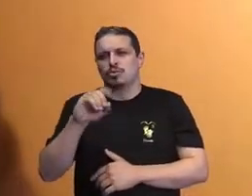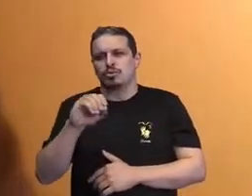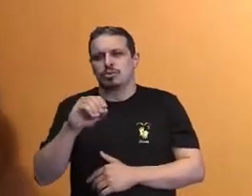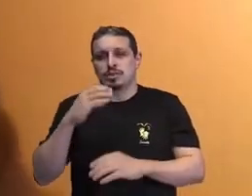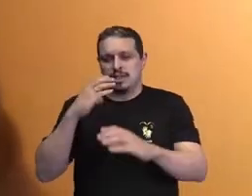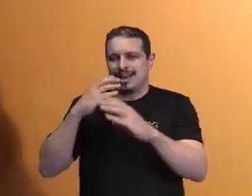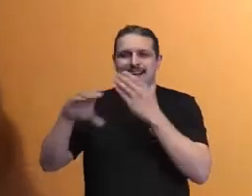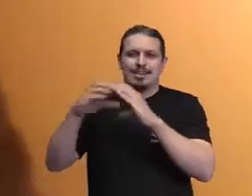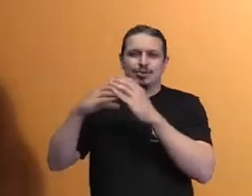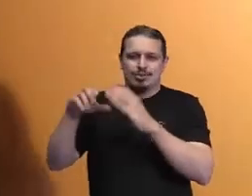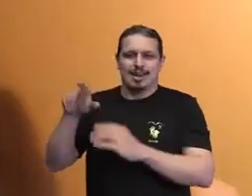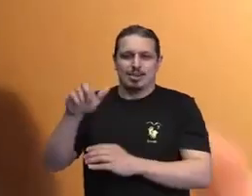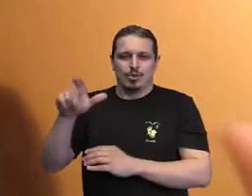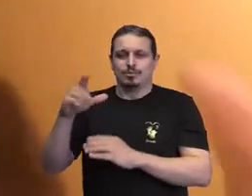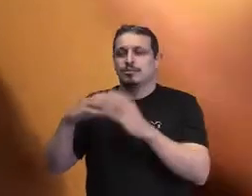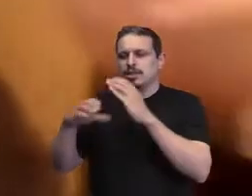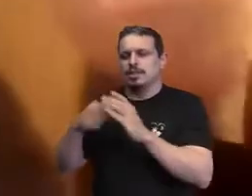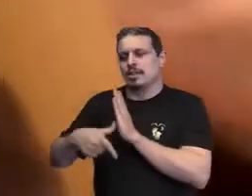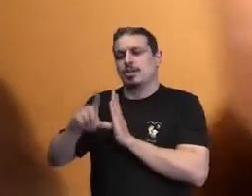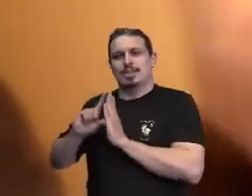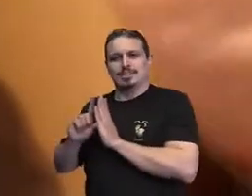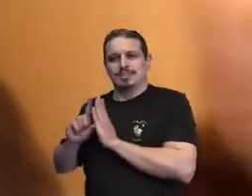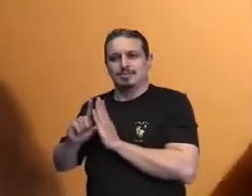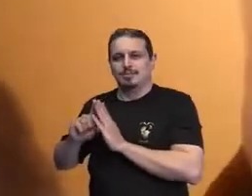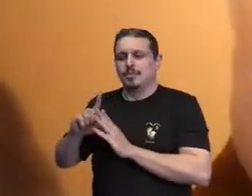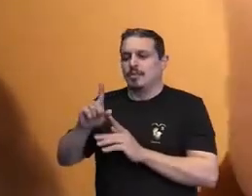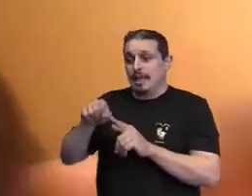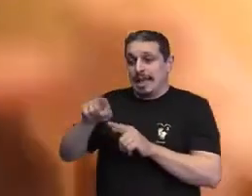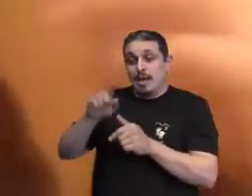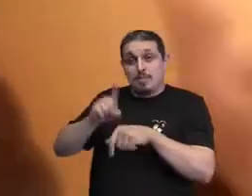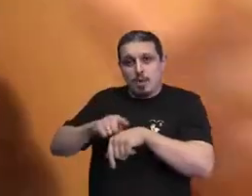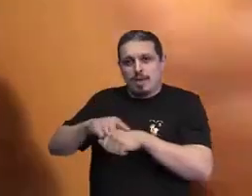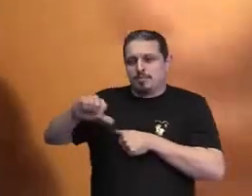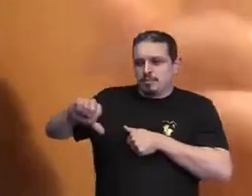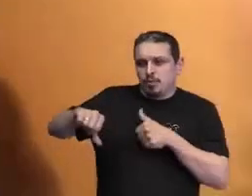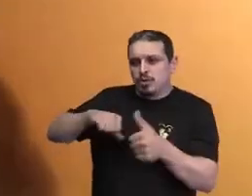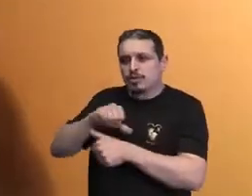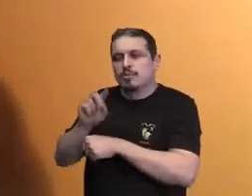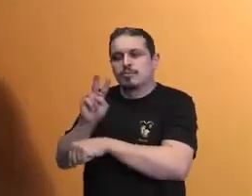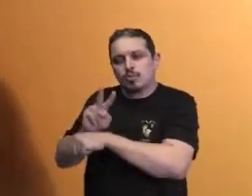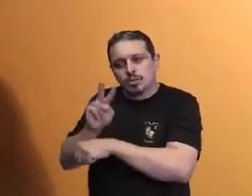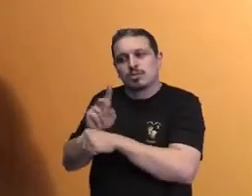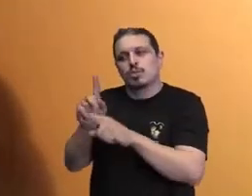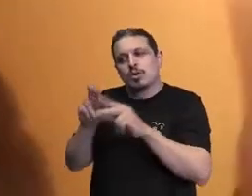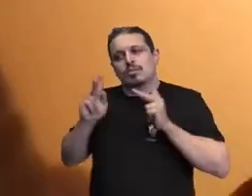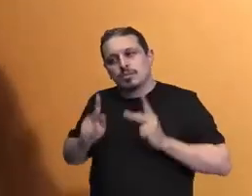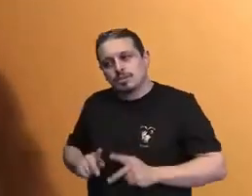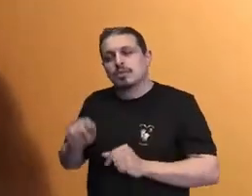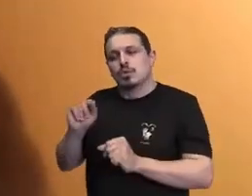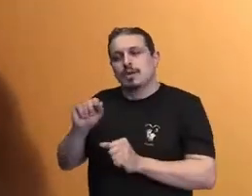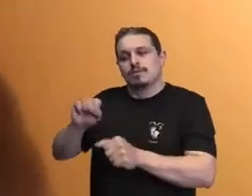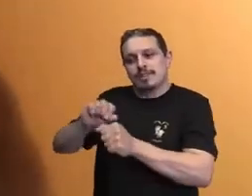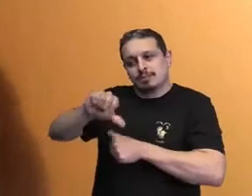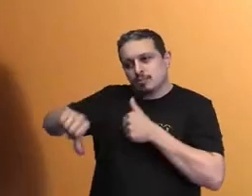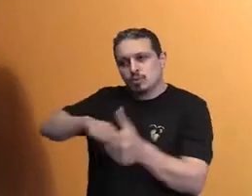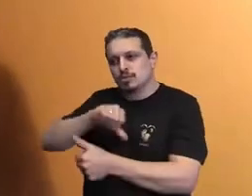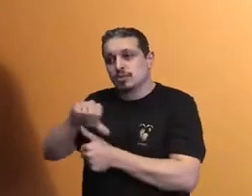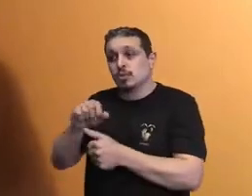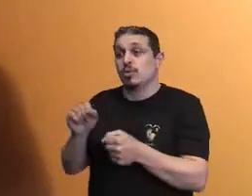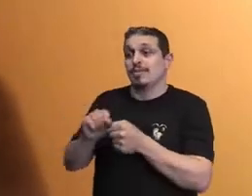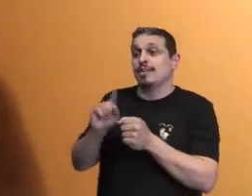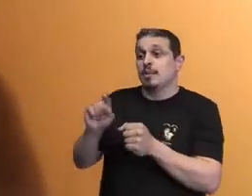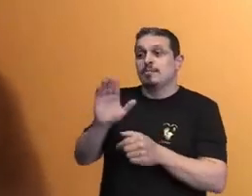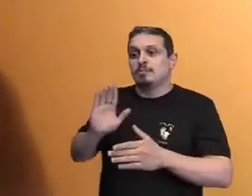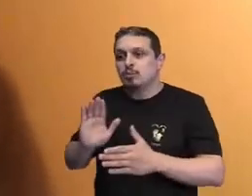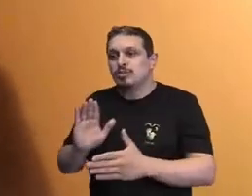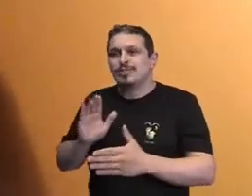Paraguaçu, ele vivia cuidado com esse mudancismo desenfreado. Quando se fala em mudança, e mudar